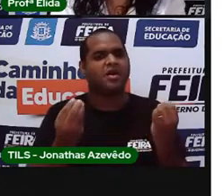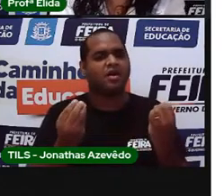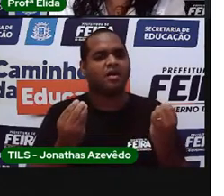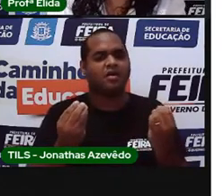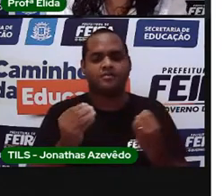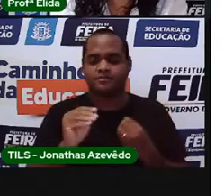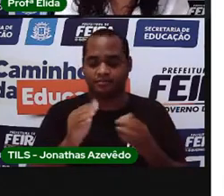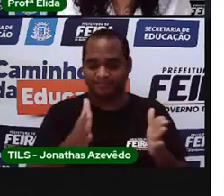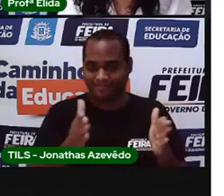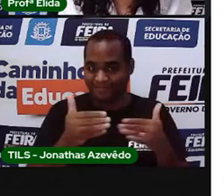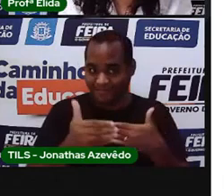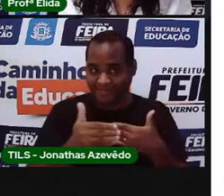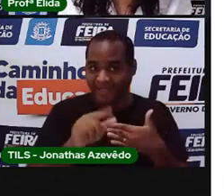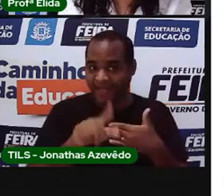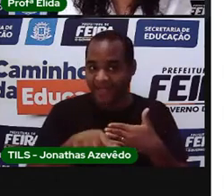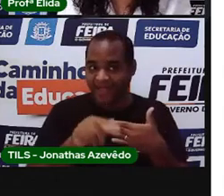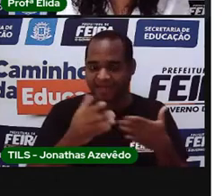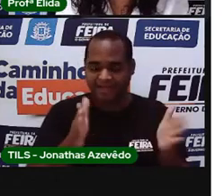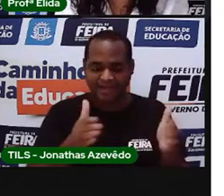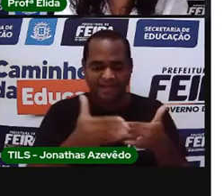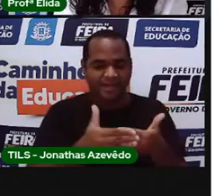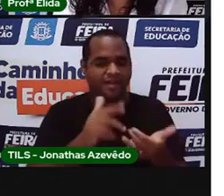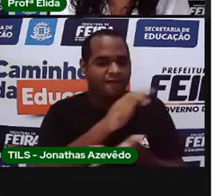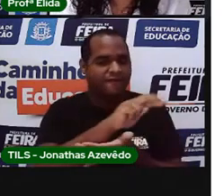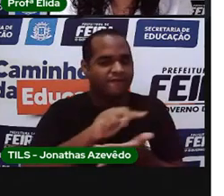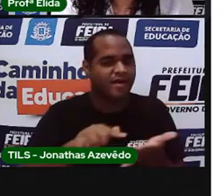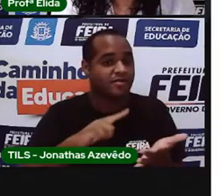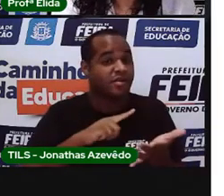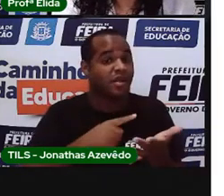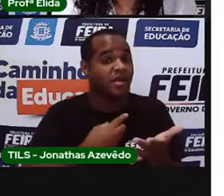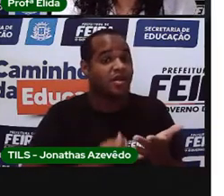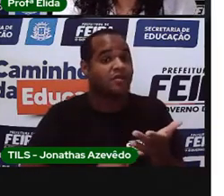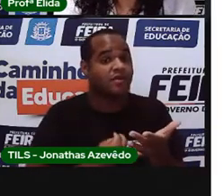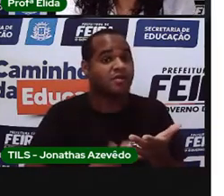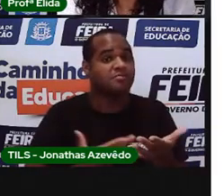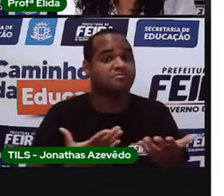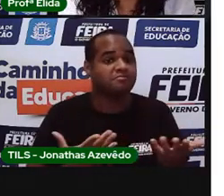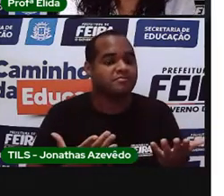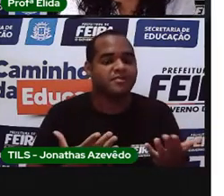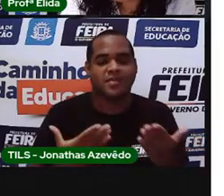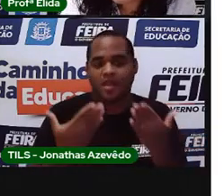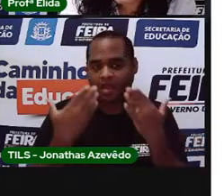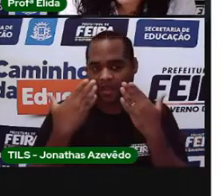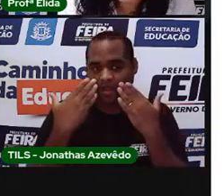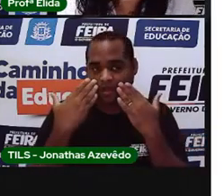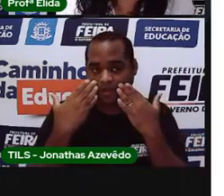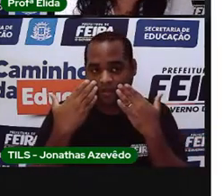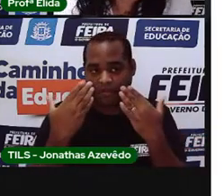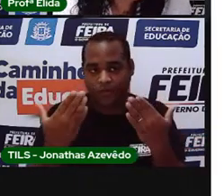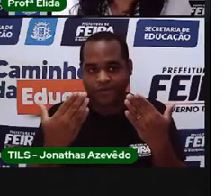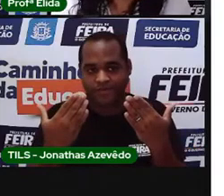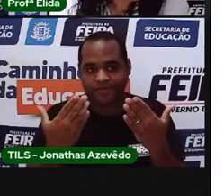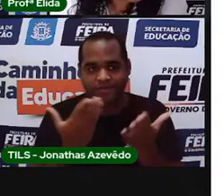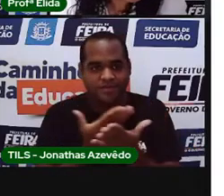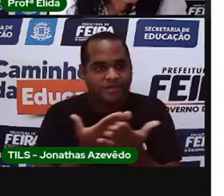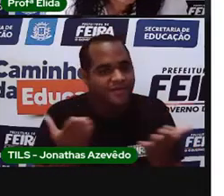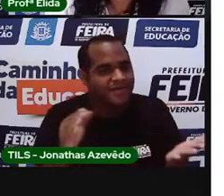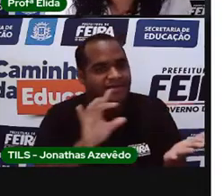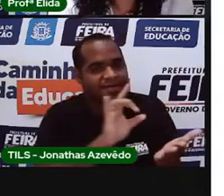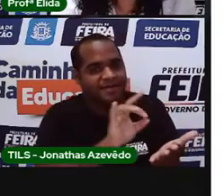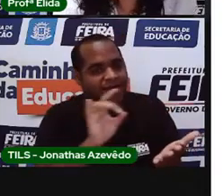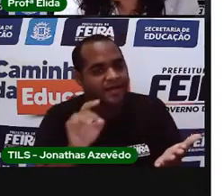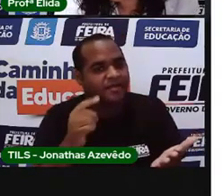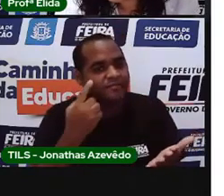essas caixas, essas coisas que tem aqui, mostram para vocês o que